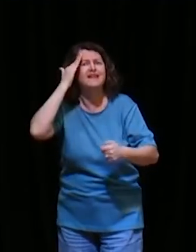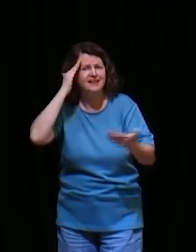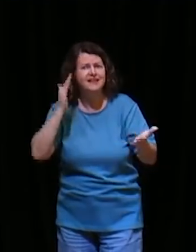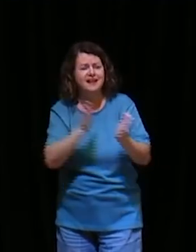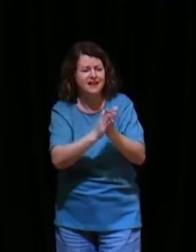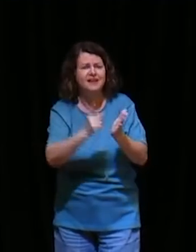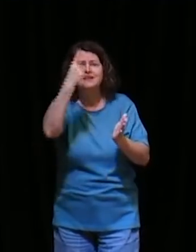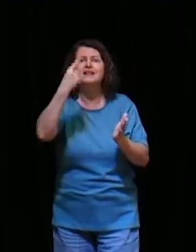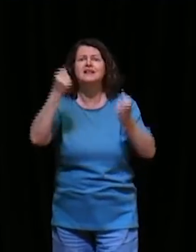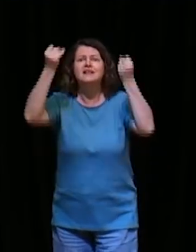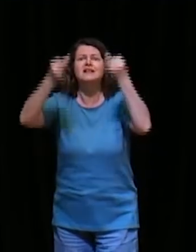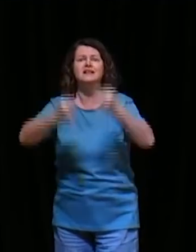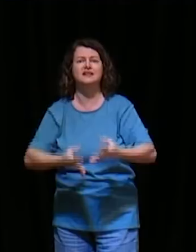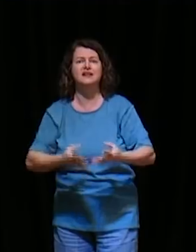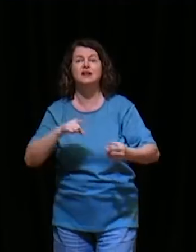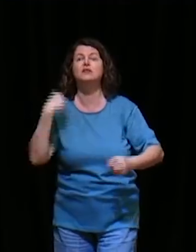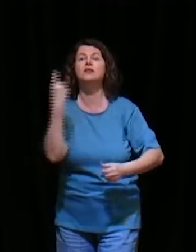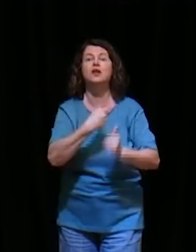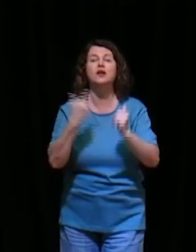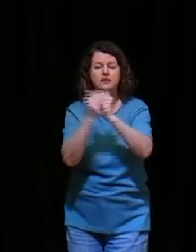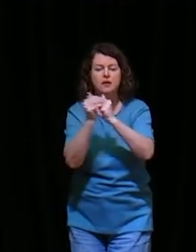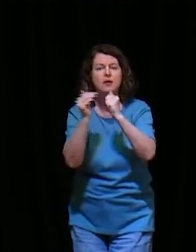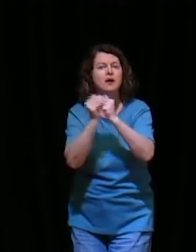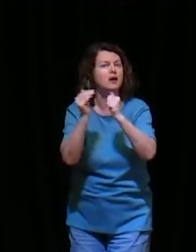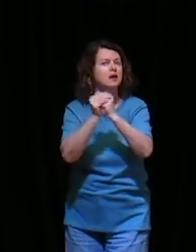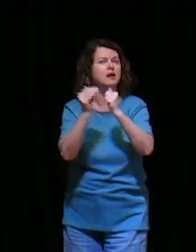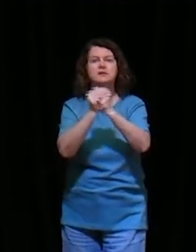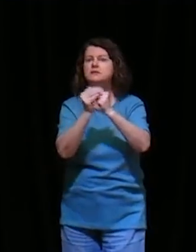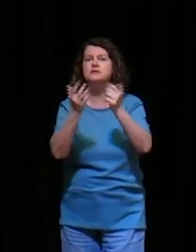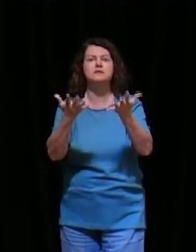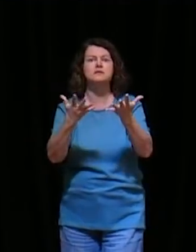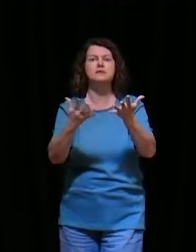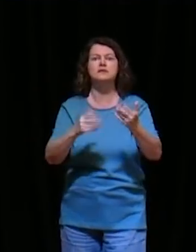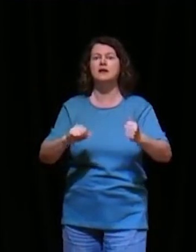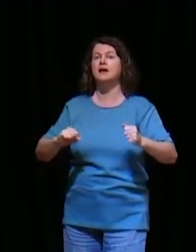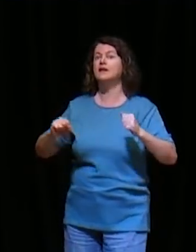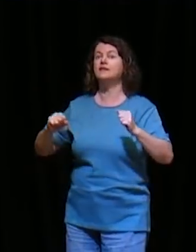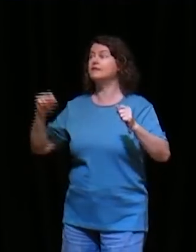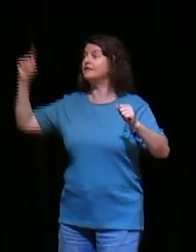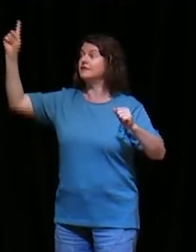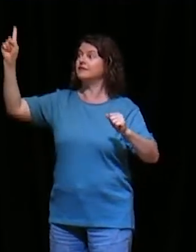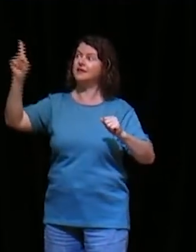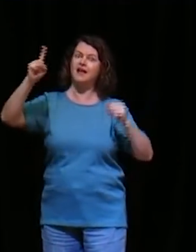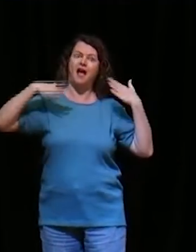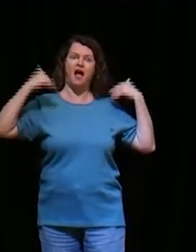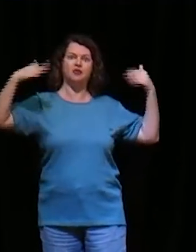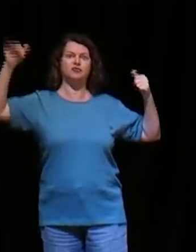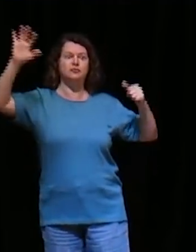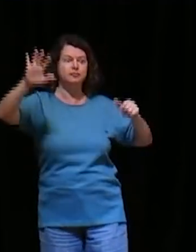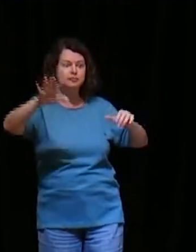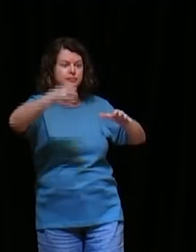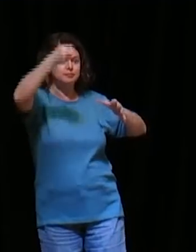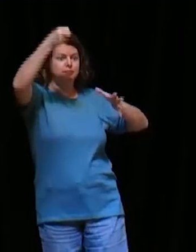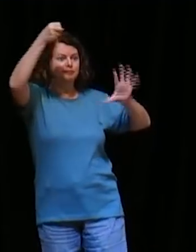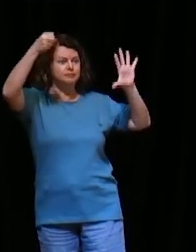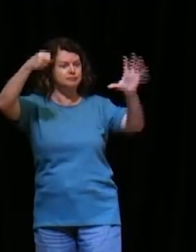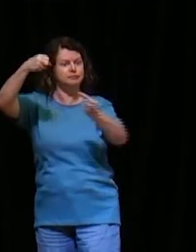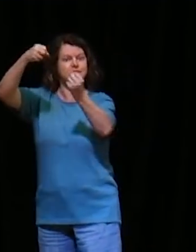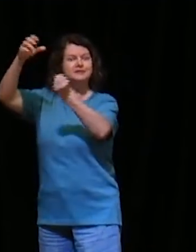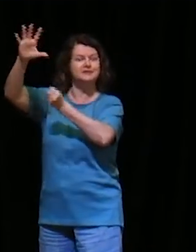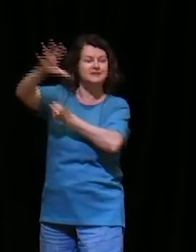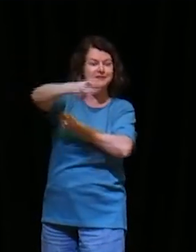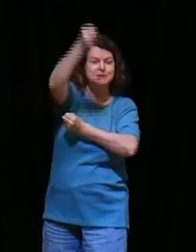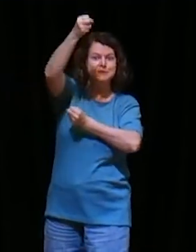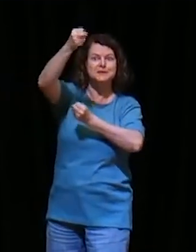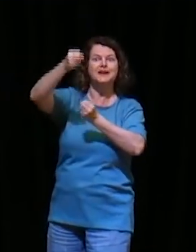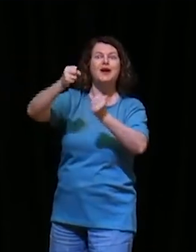que as nossas orações, elas são captadas, elas são tomadas por anjos, e são levadas para Deus, são levadas para o céu,